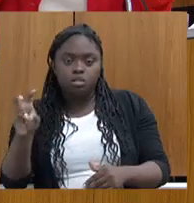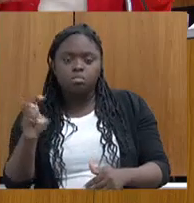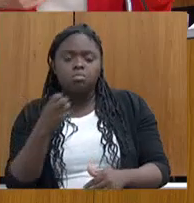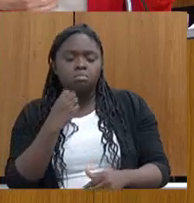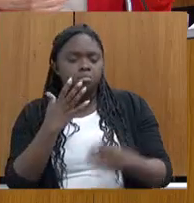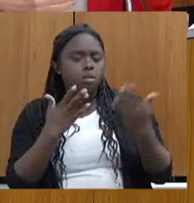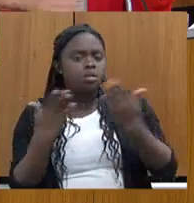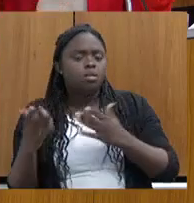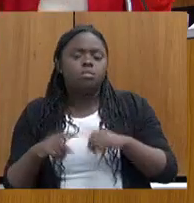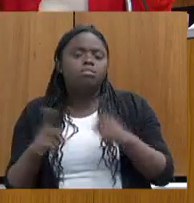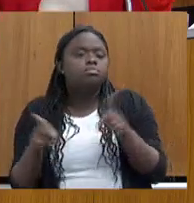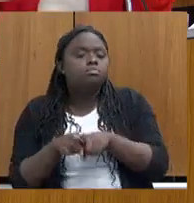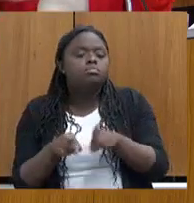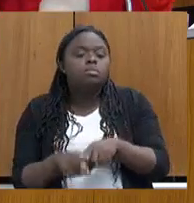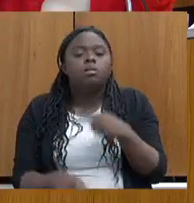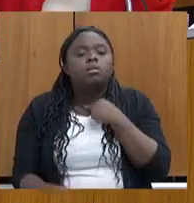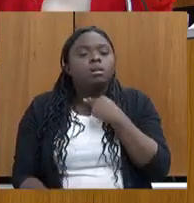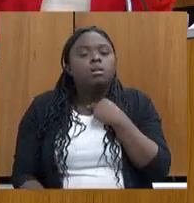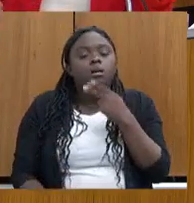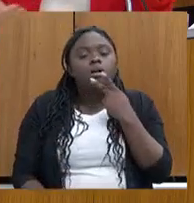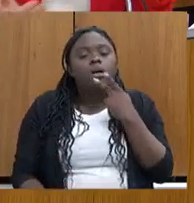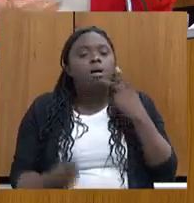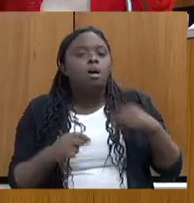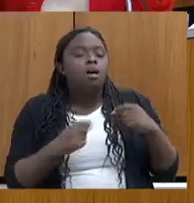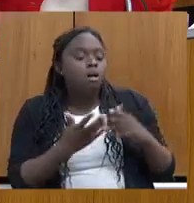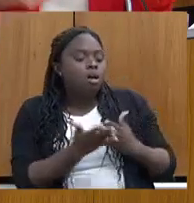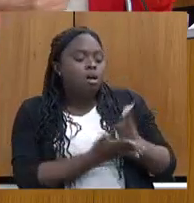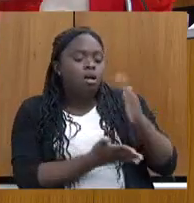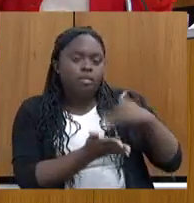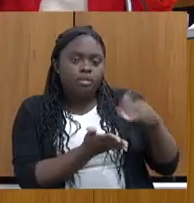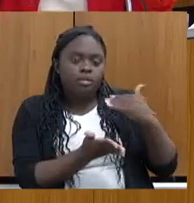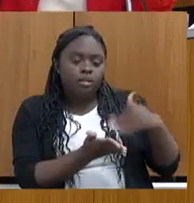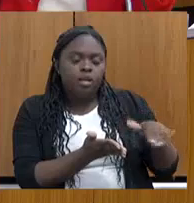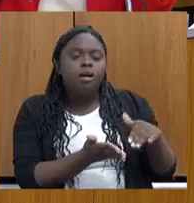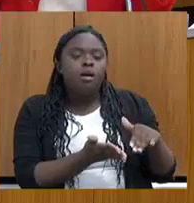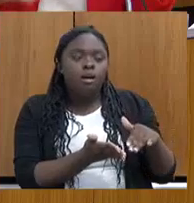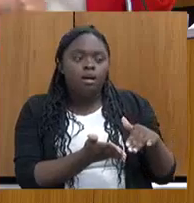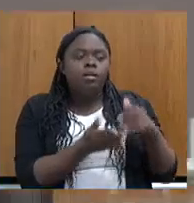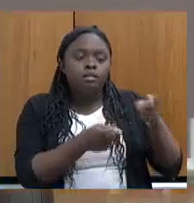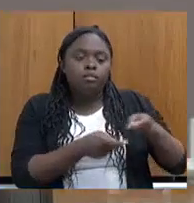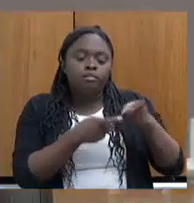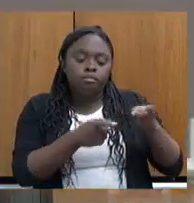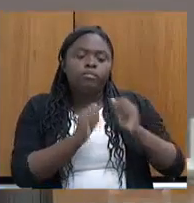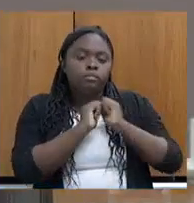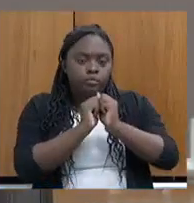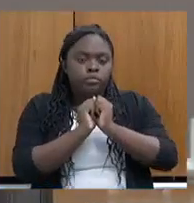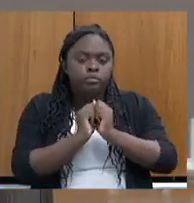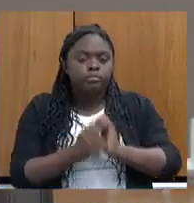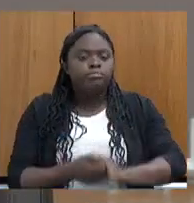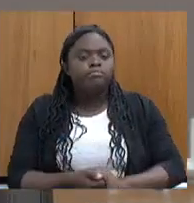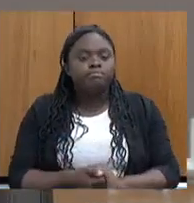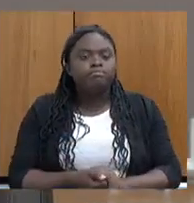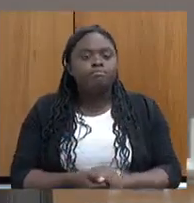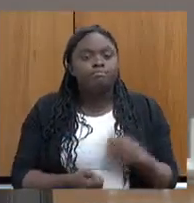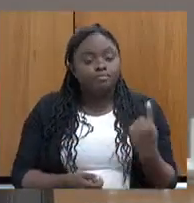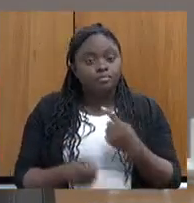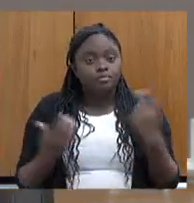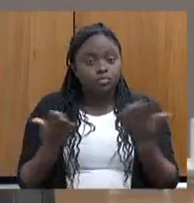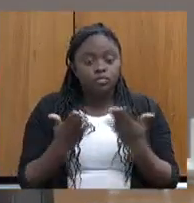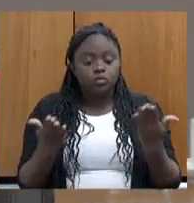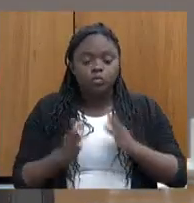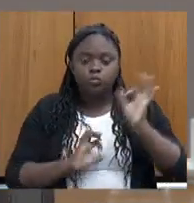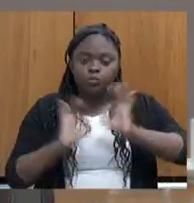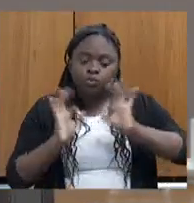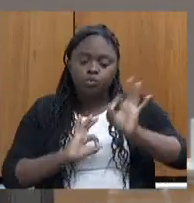Mas eu também não posso deixar que eu preciso de uma aprovação do secretário de Fazenda, junto com a arrecadação. Nós, hoje, estamos nesse